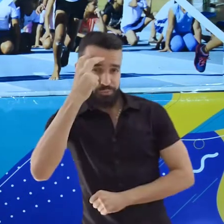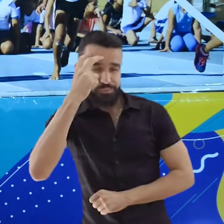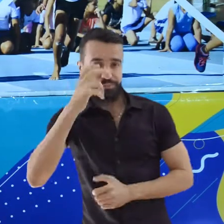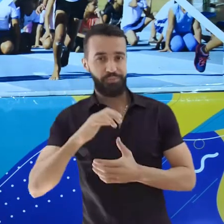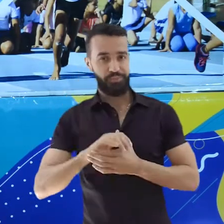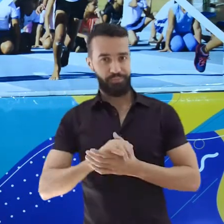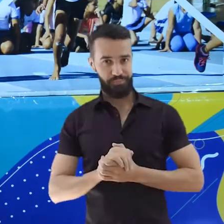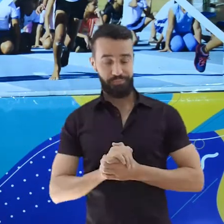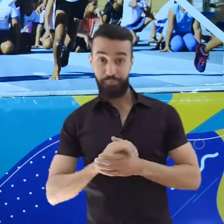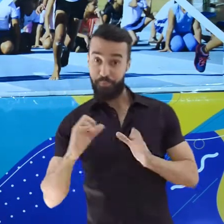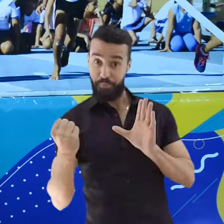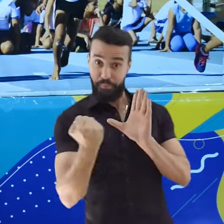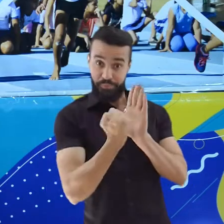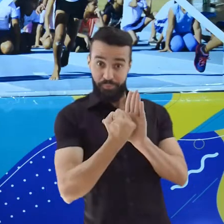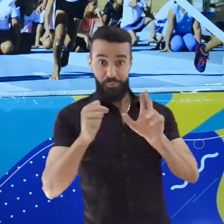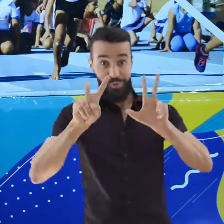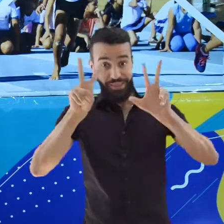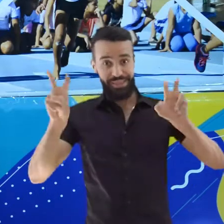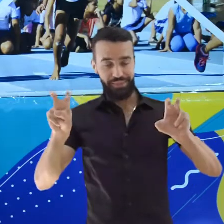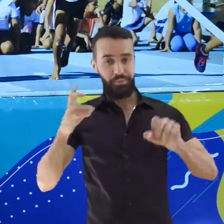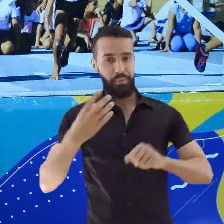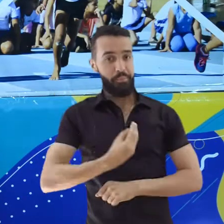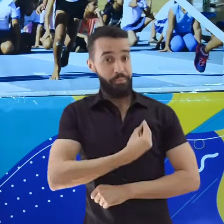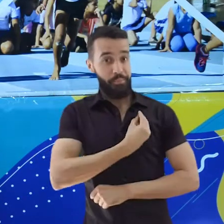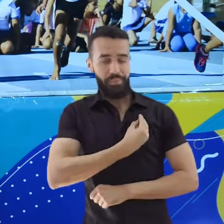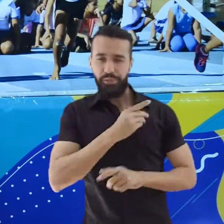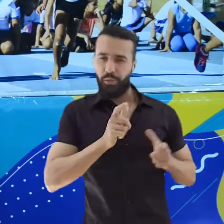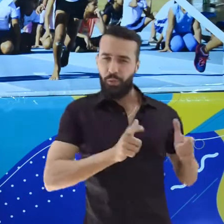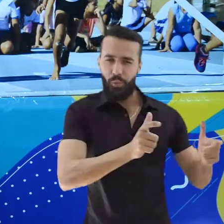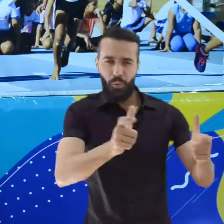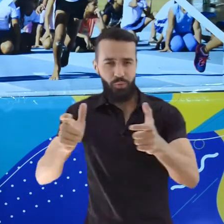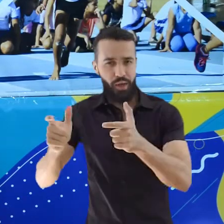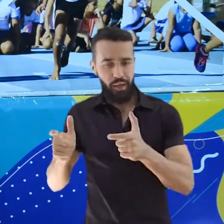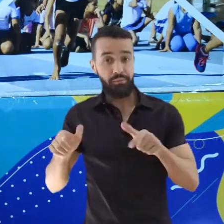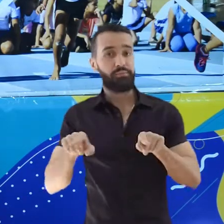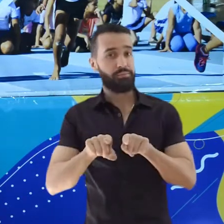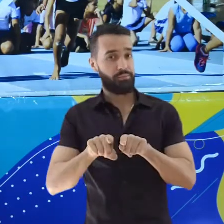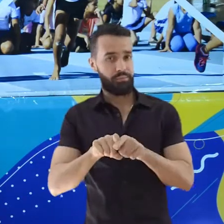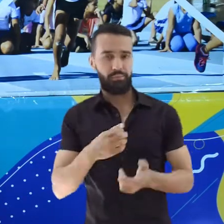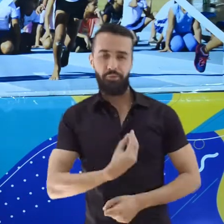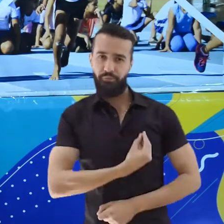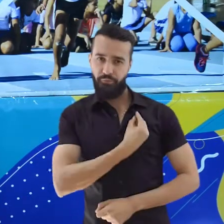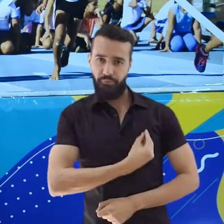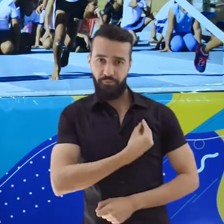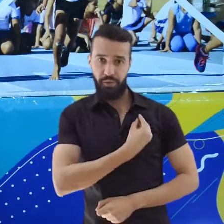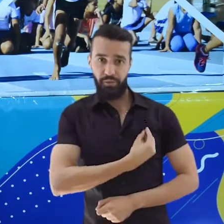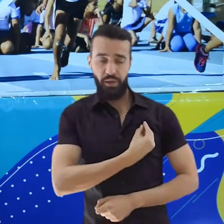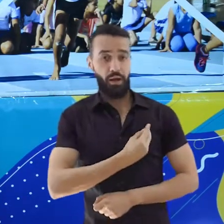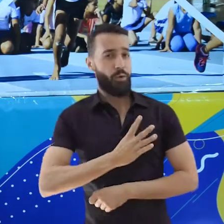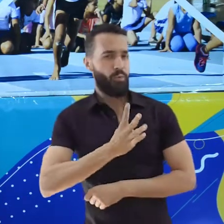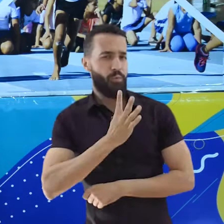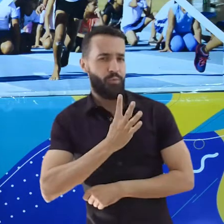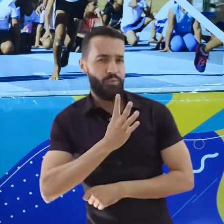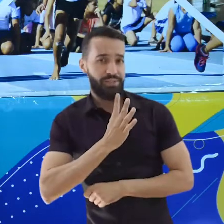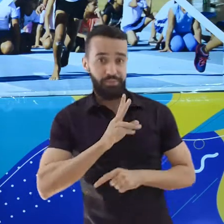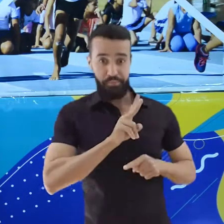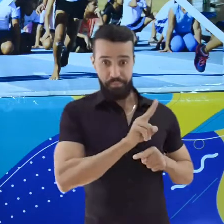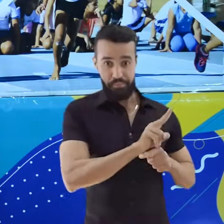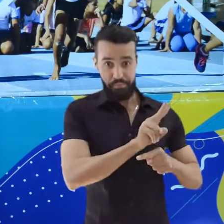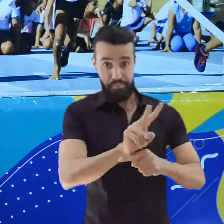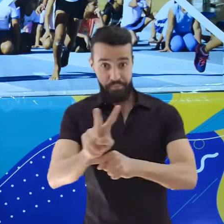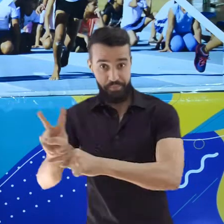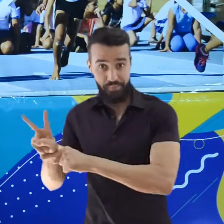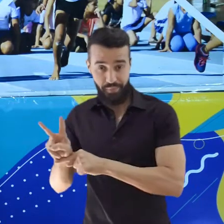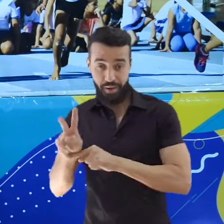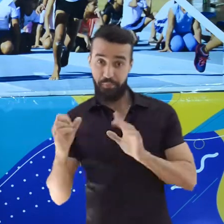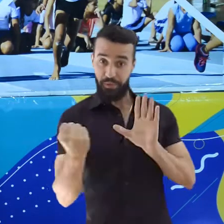Ele está presente em todos os lugares e nas nossas vidas. Conhecer e preservar